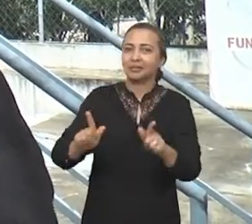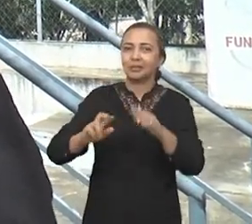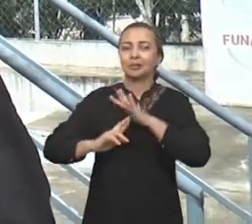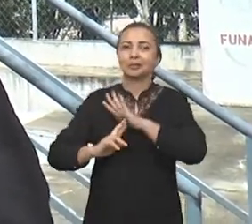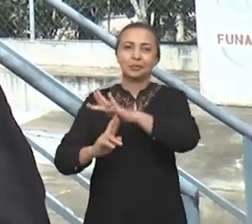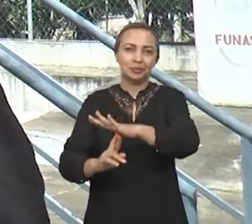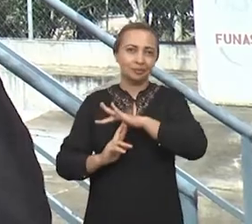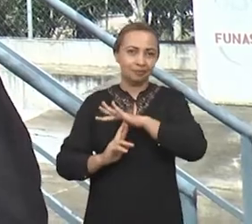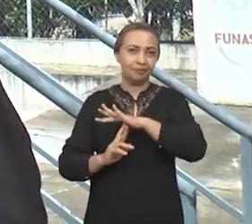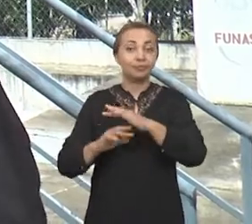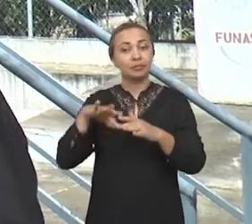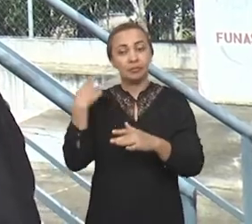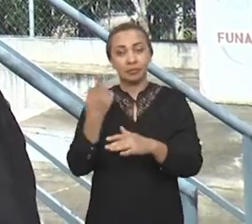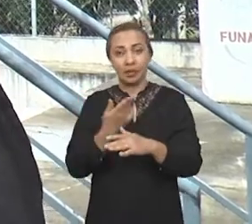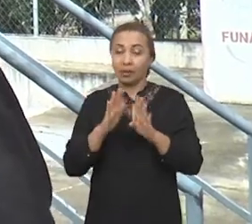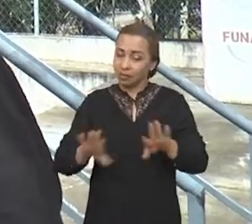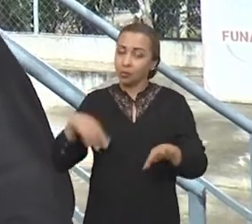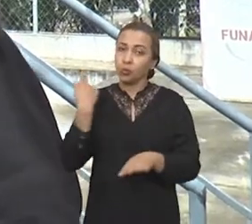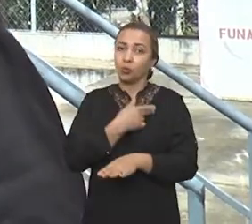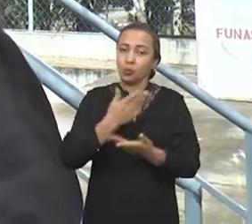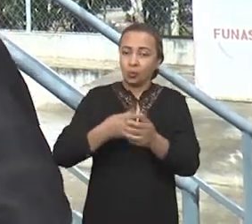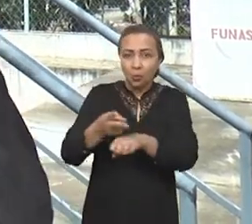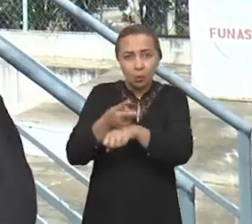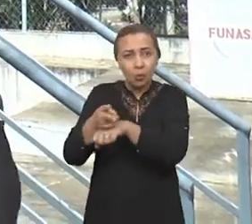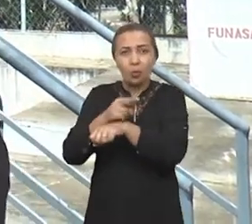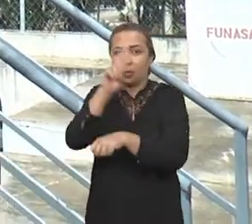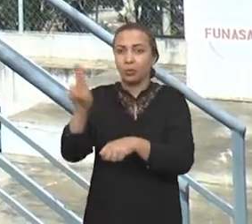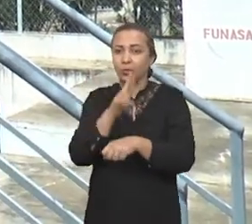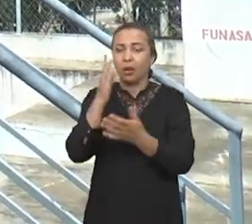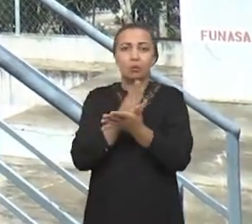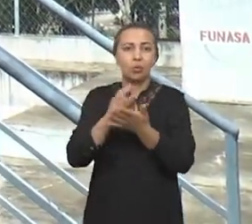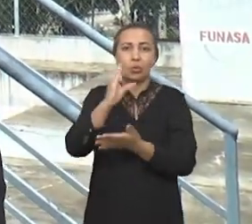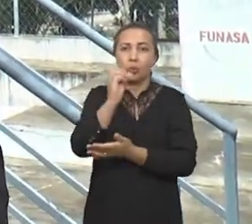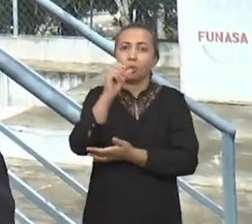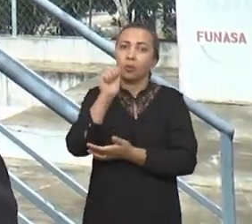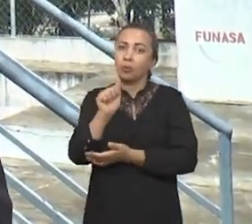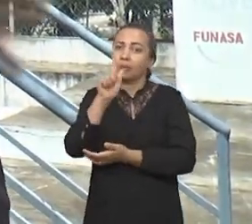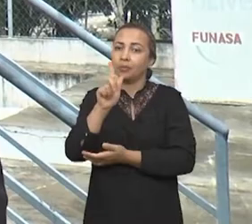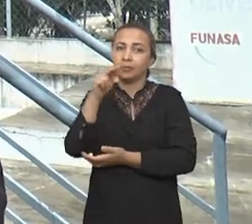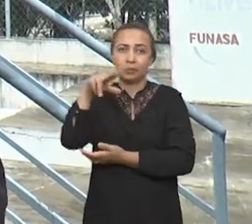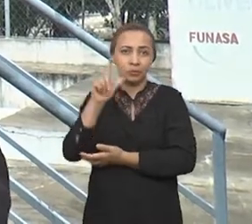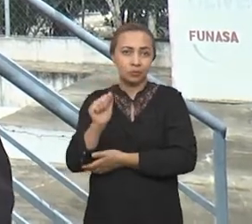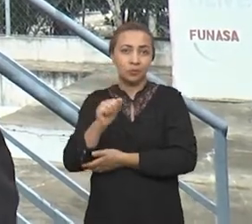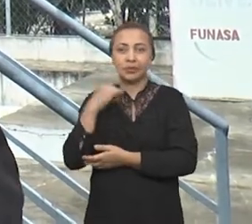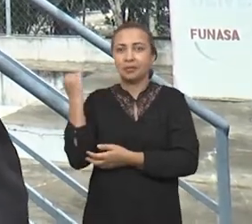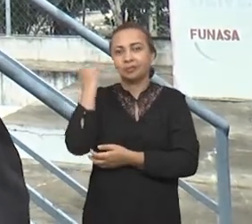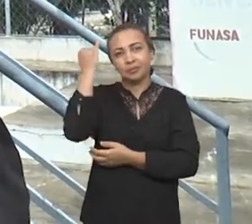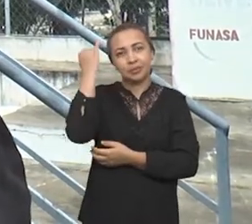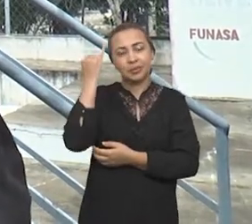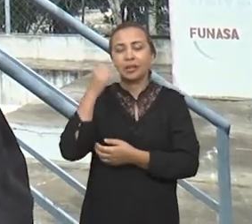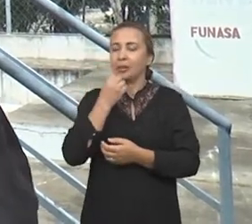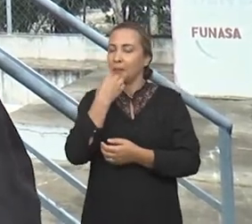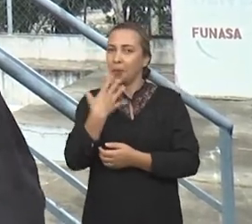ambientais. Então, a gente procurou utilizar um tipo de coagulante que é necessário, que é essencial ao